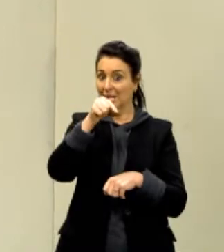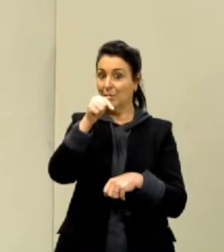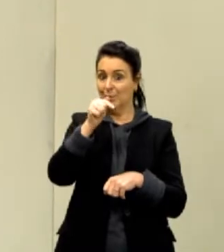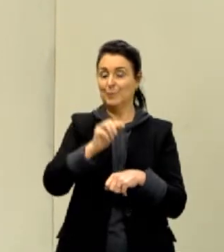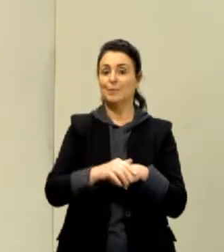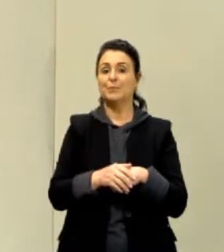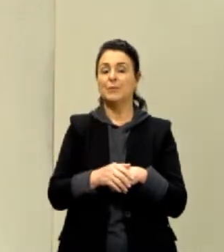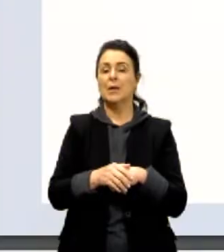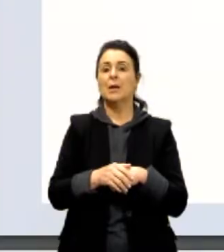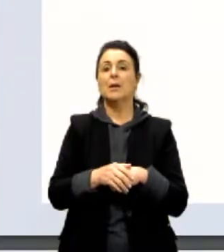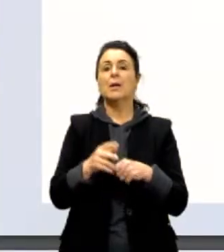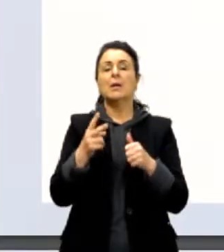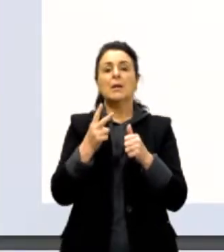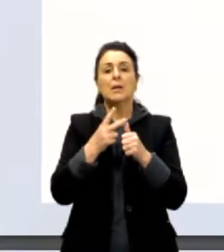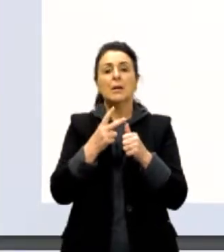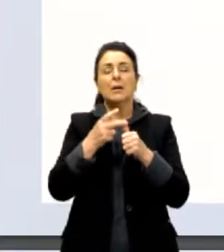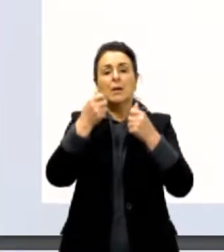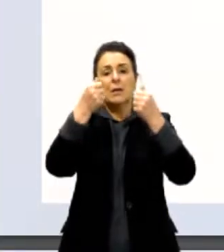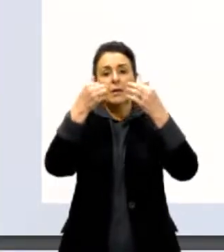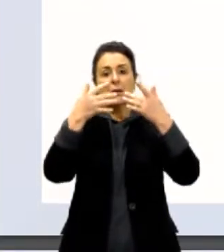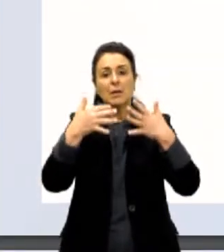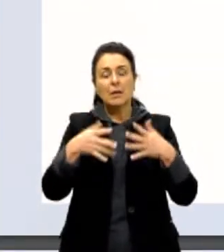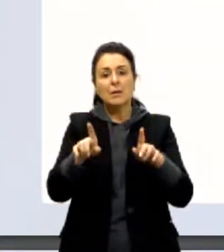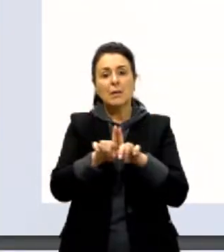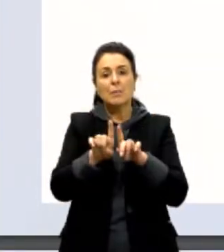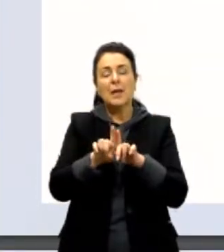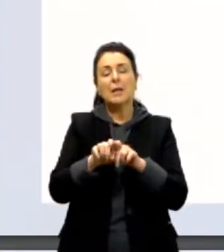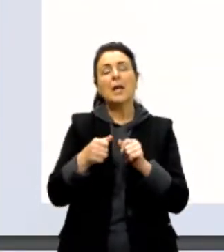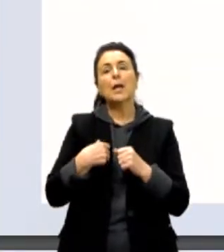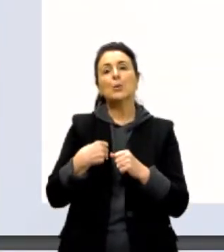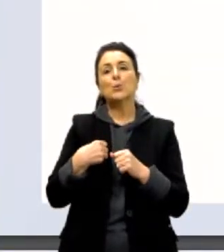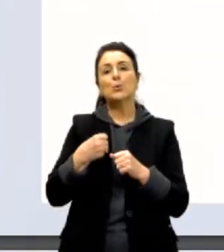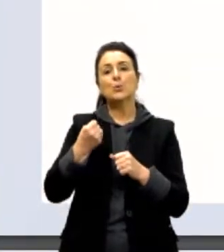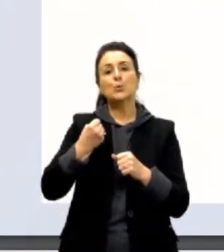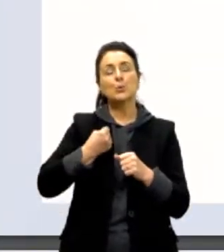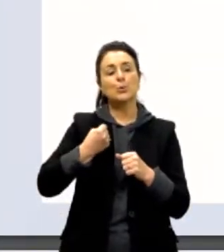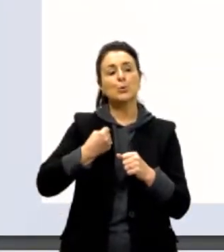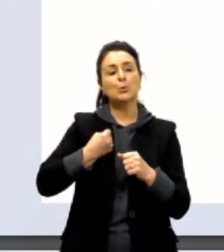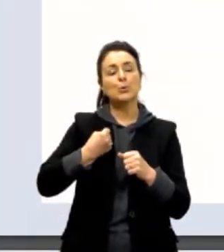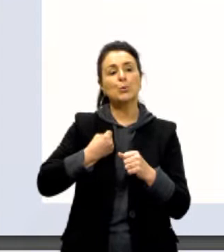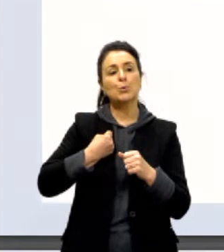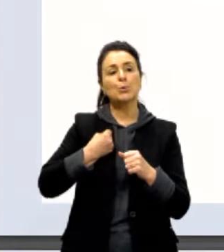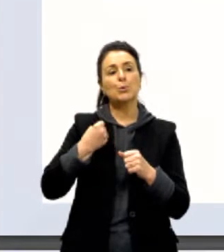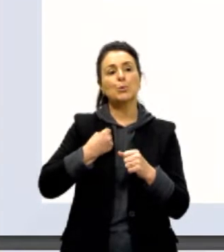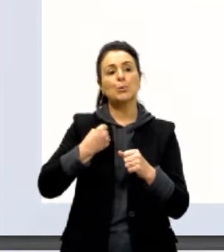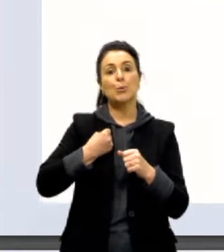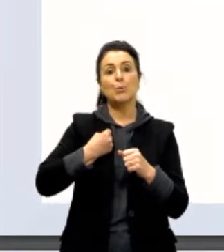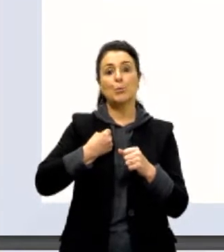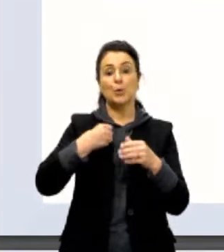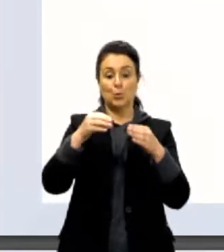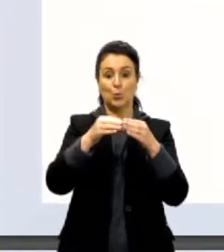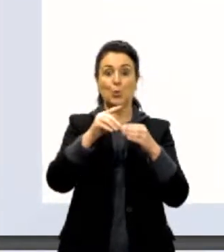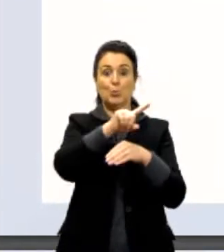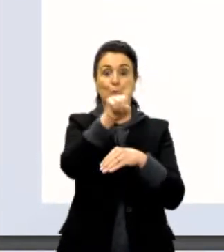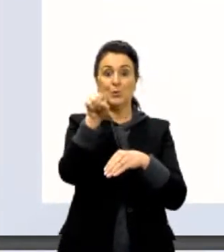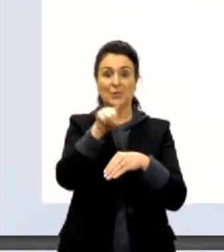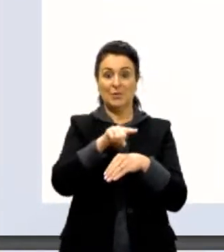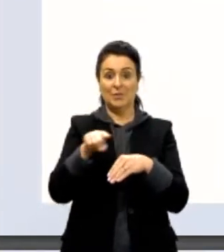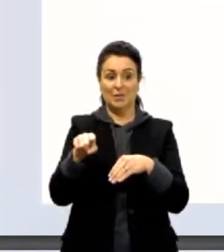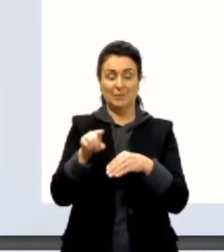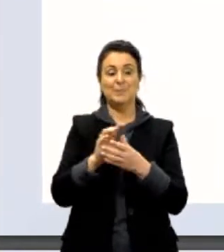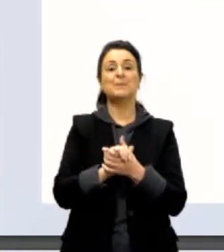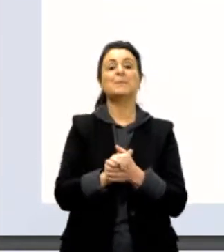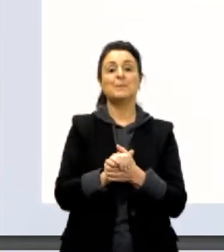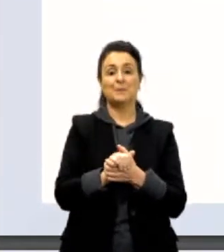E a segunda condição fala dos números inteiros. Vamos relembrar os números inteiros, o conjunto Z. A professora Kátia já deve